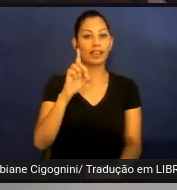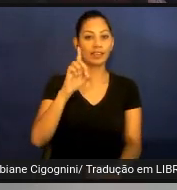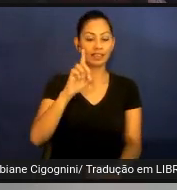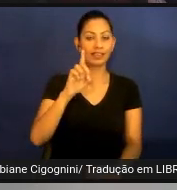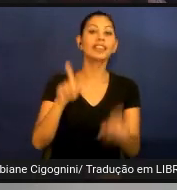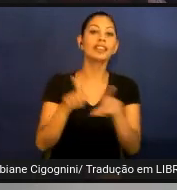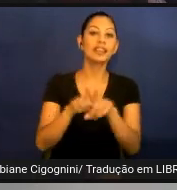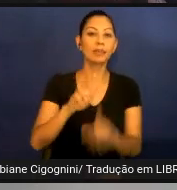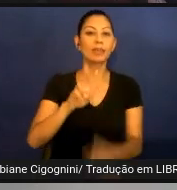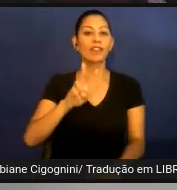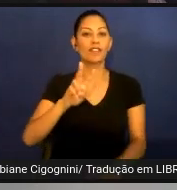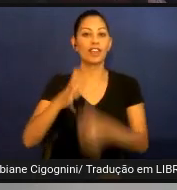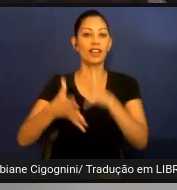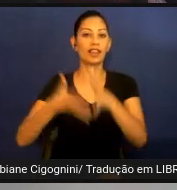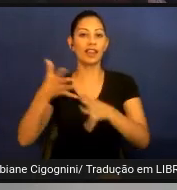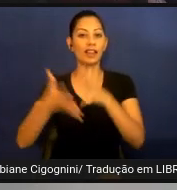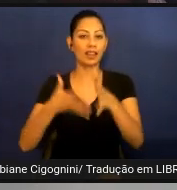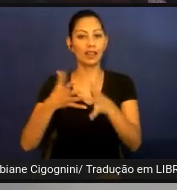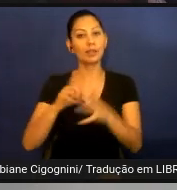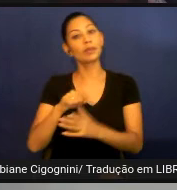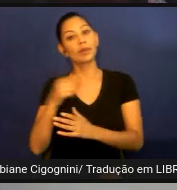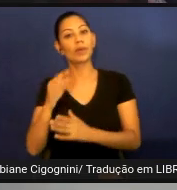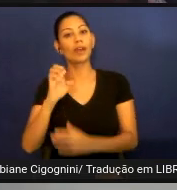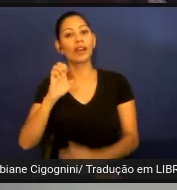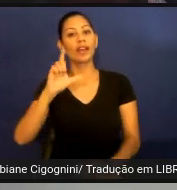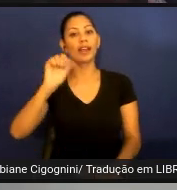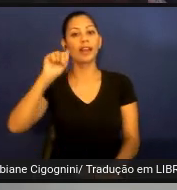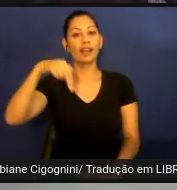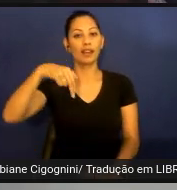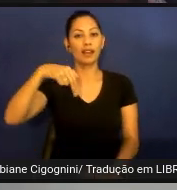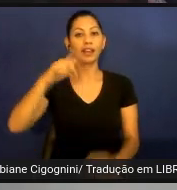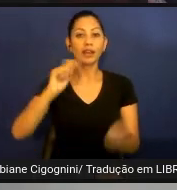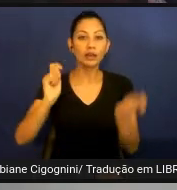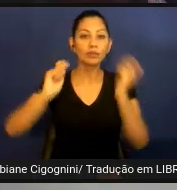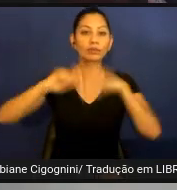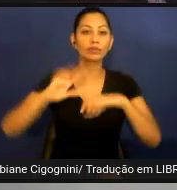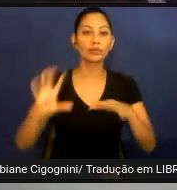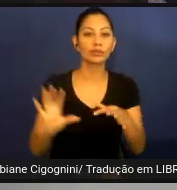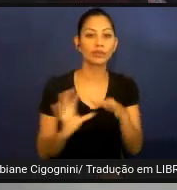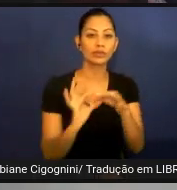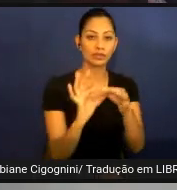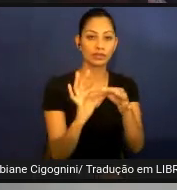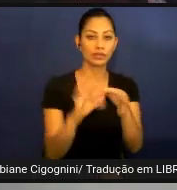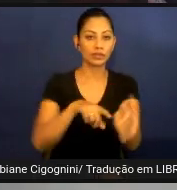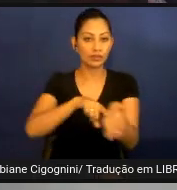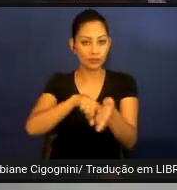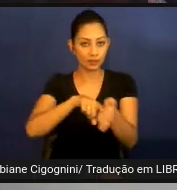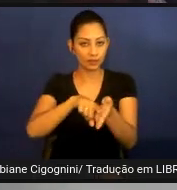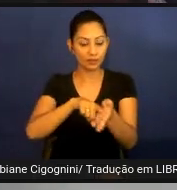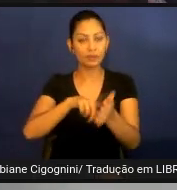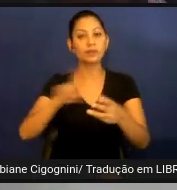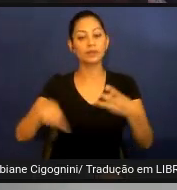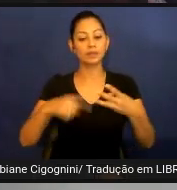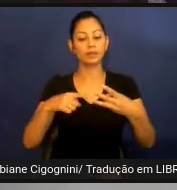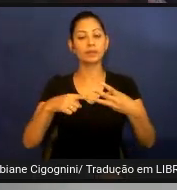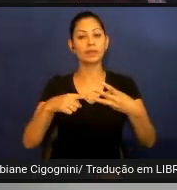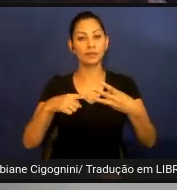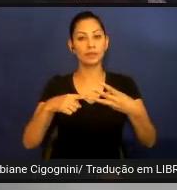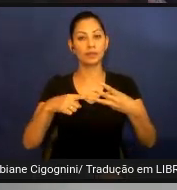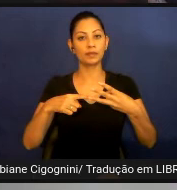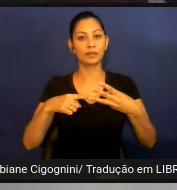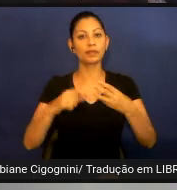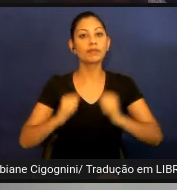selecionamos e validamos o Elan para que esse pudesse ser inserido na pesquisa. Na terceira etapa de execução